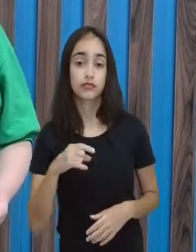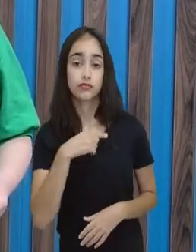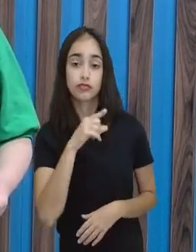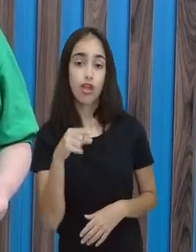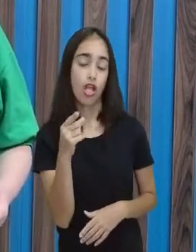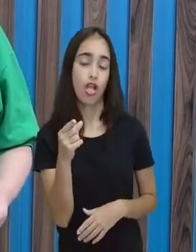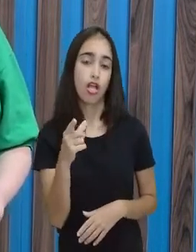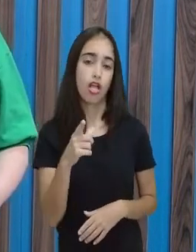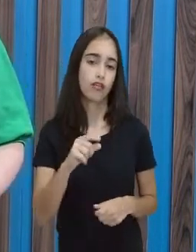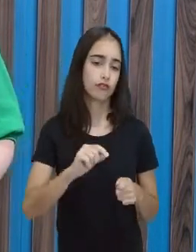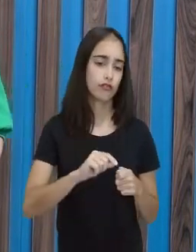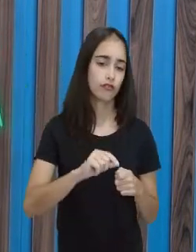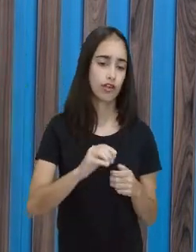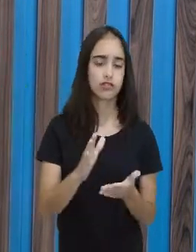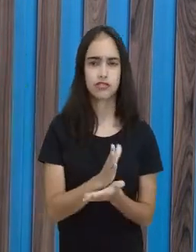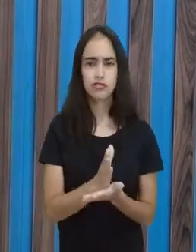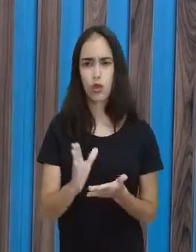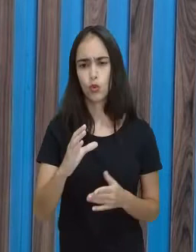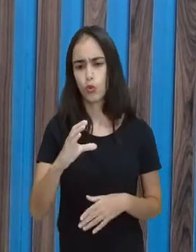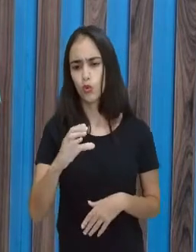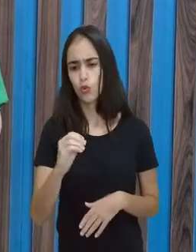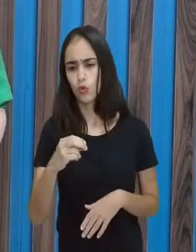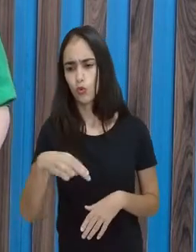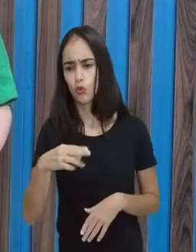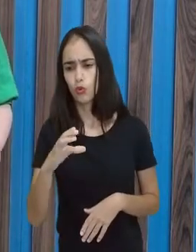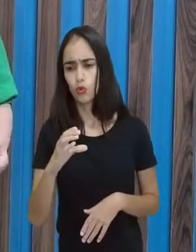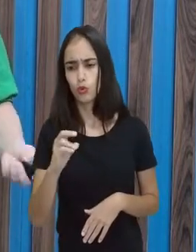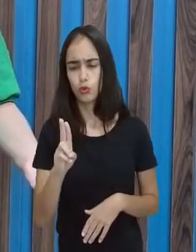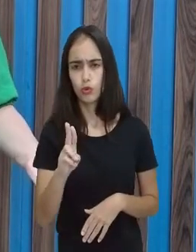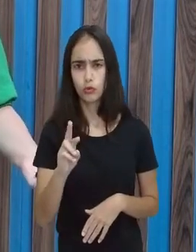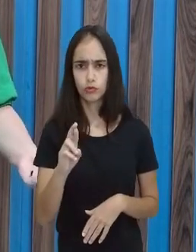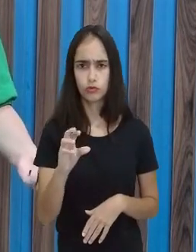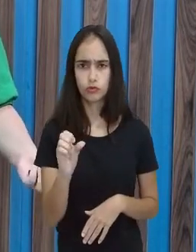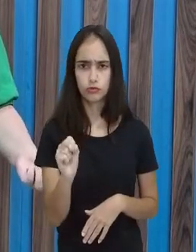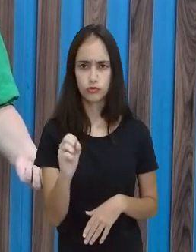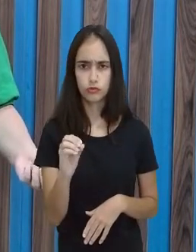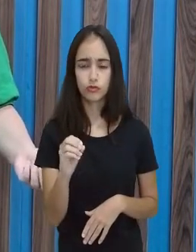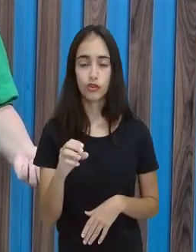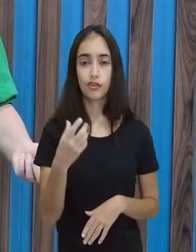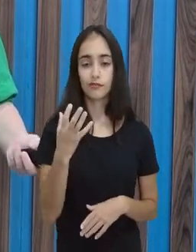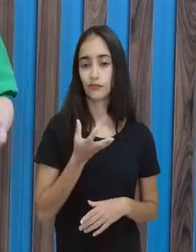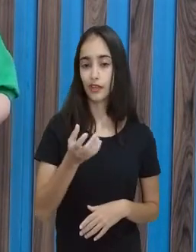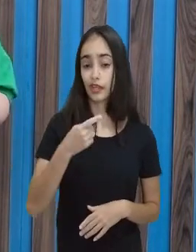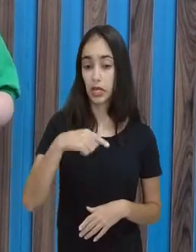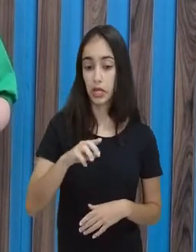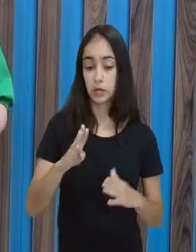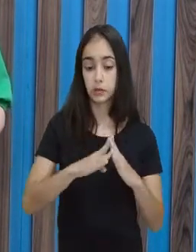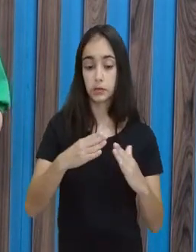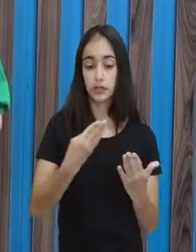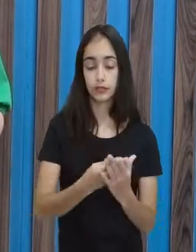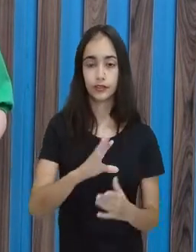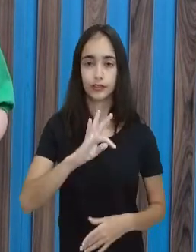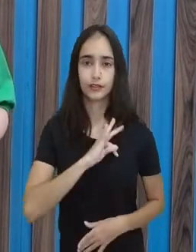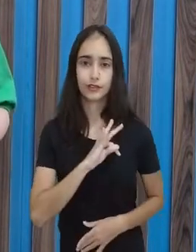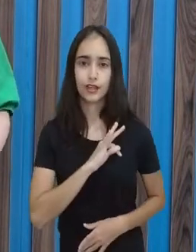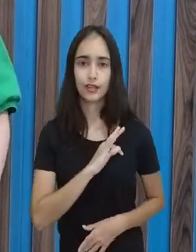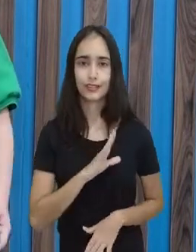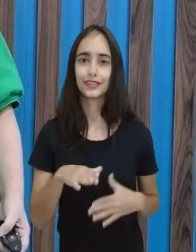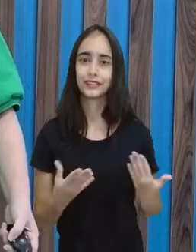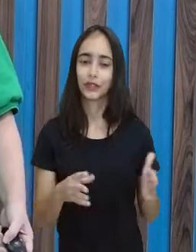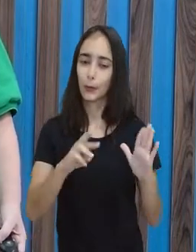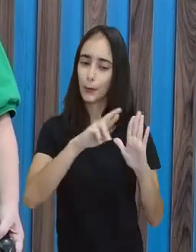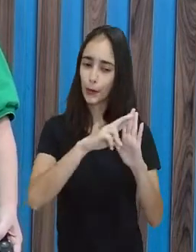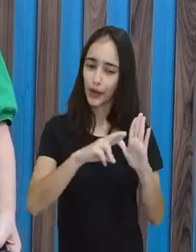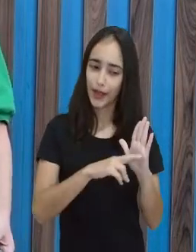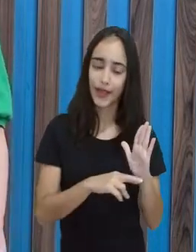Vamos dizer, lá no nono ano, vocês querem ir para a escola técnica. E aí? Aquela regrinha vai facilitar. Mas